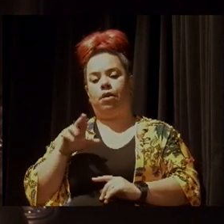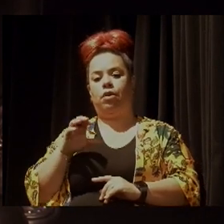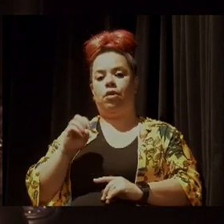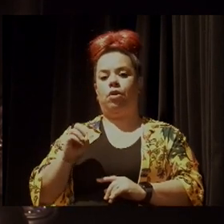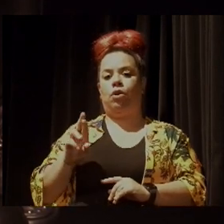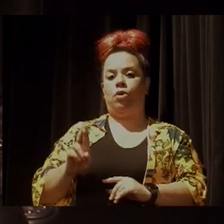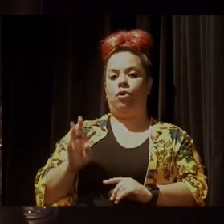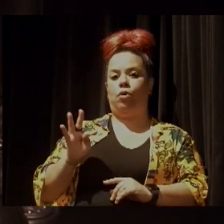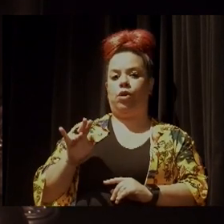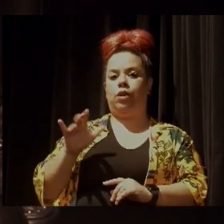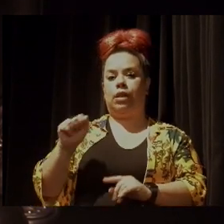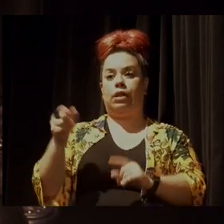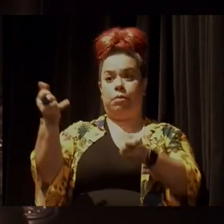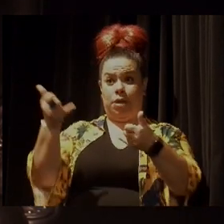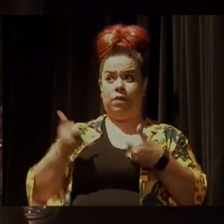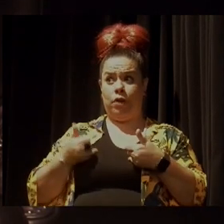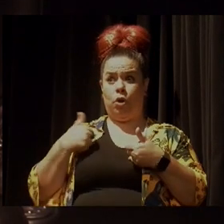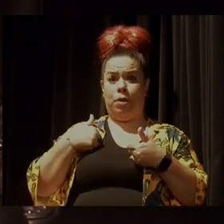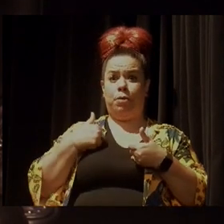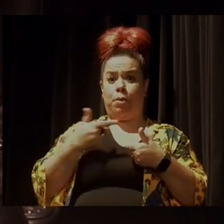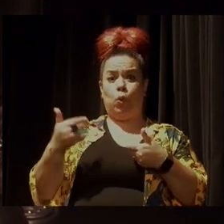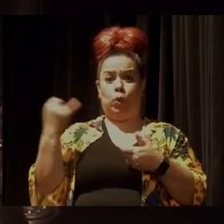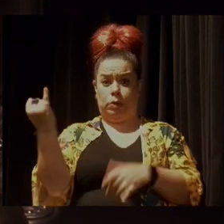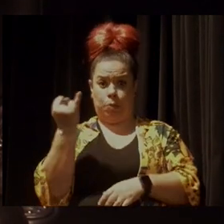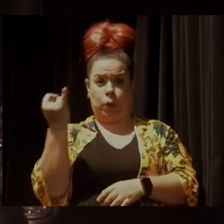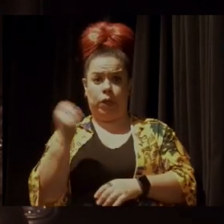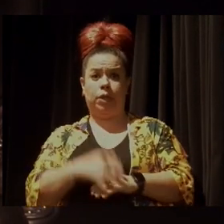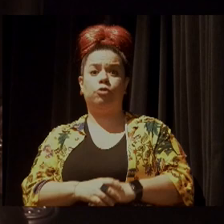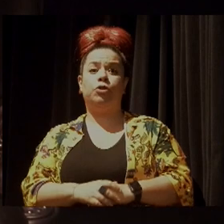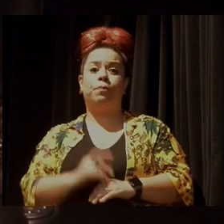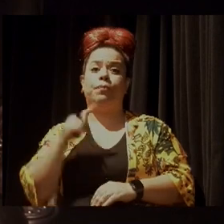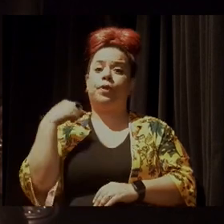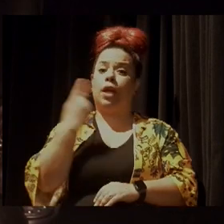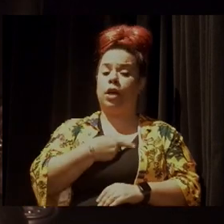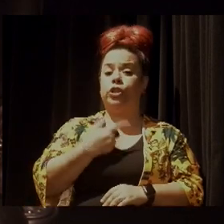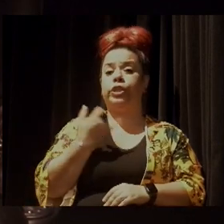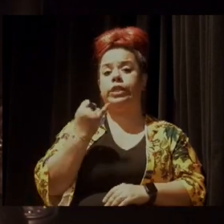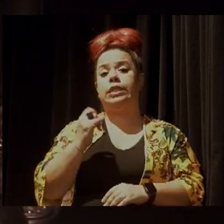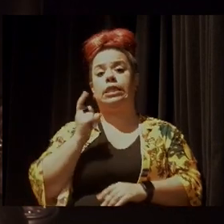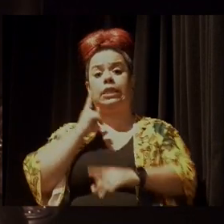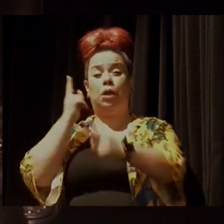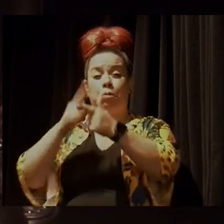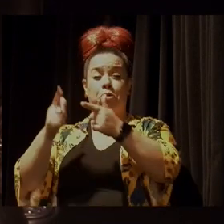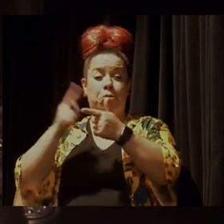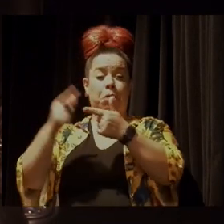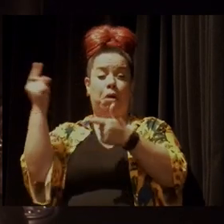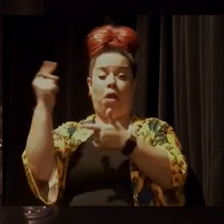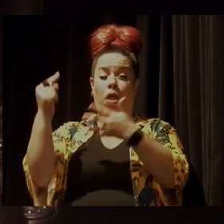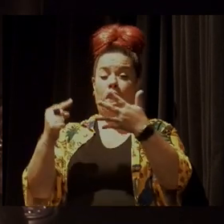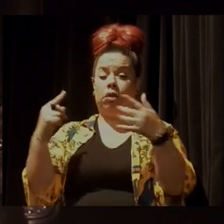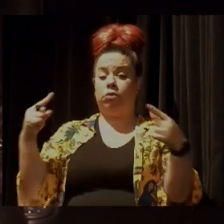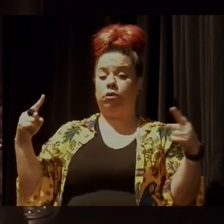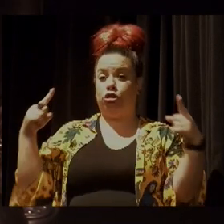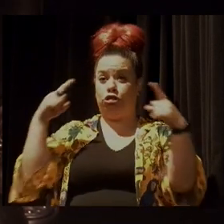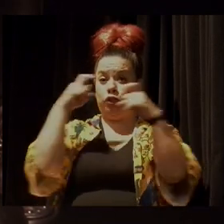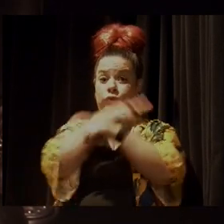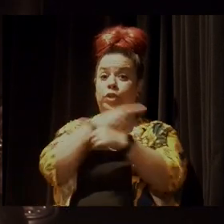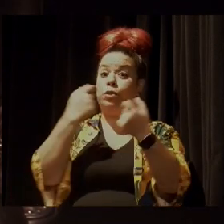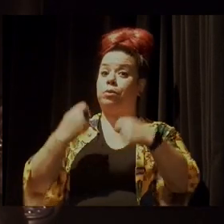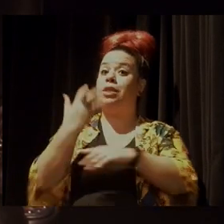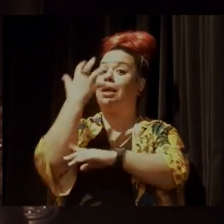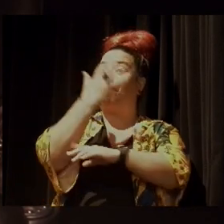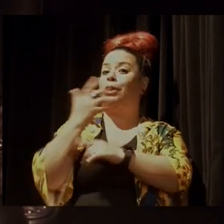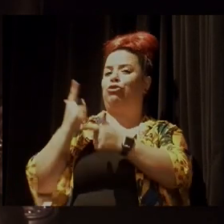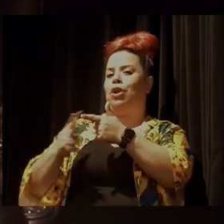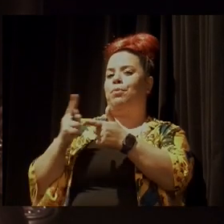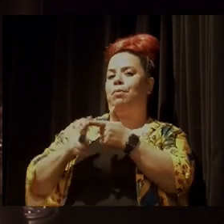comentou outro dia uma coisa superimportante. A gente, quando lida com um problema complexo como esse, precisa, de alguma forma, se apaixonar pelo